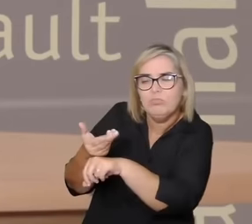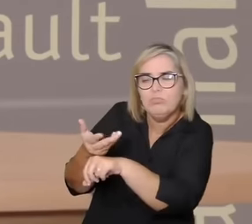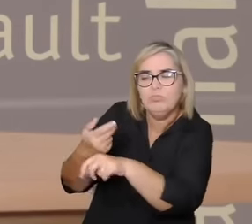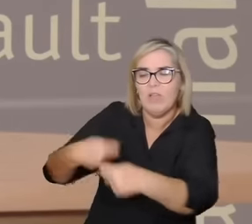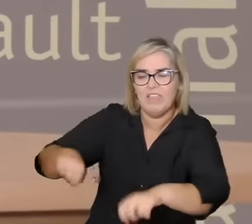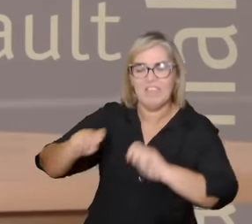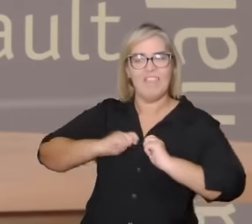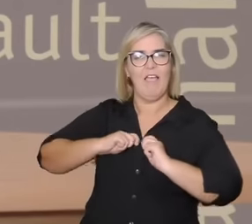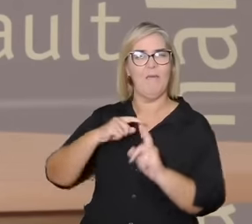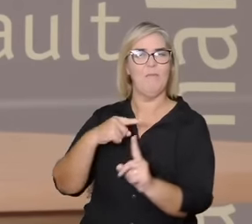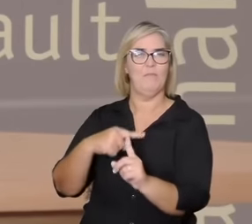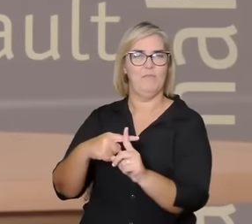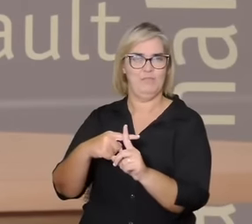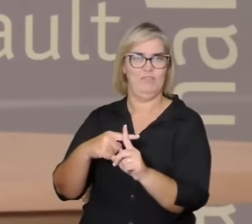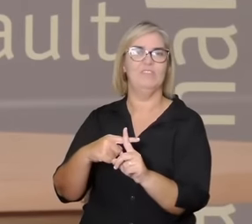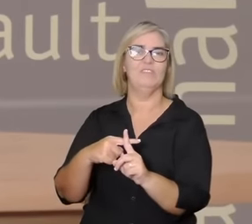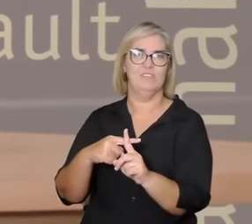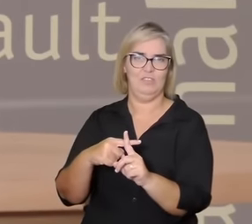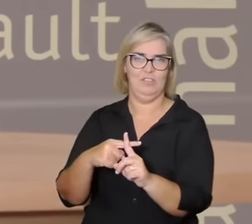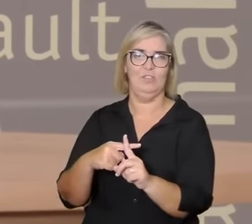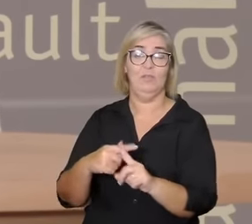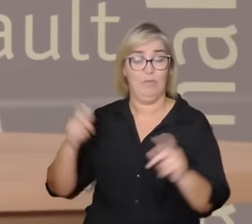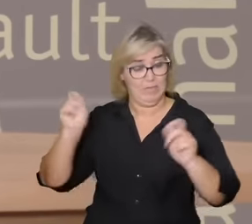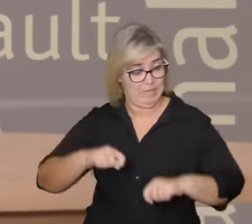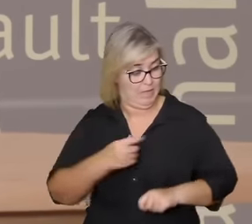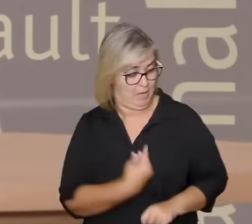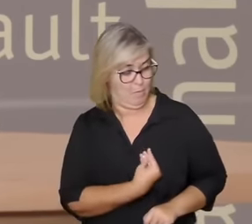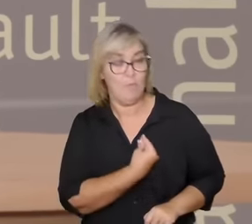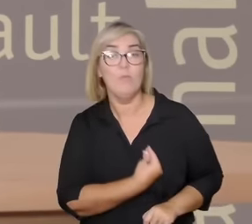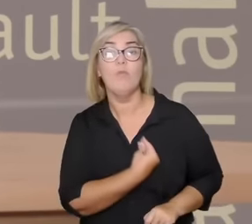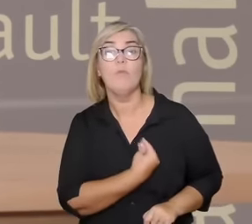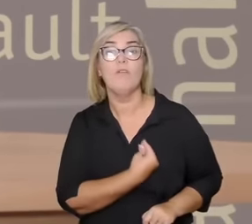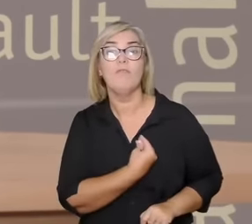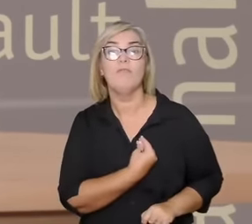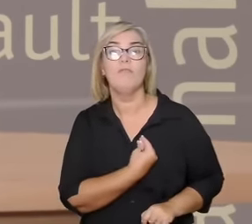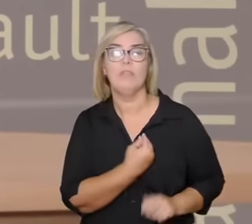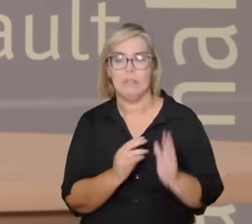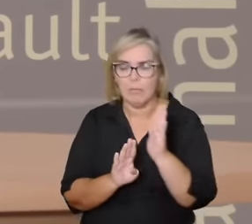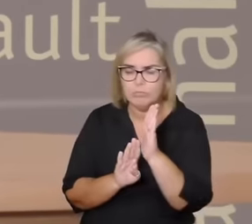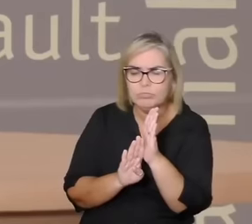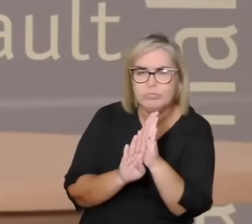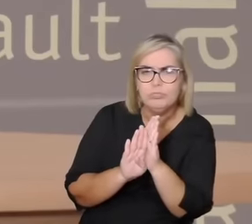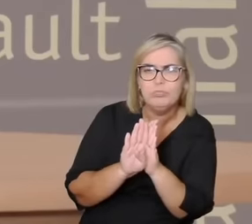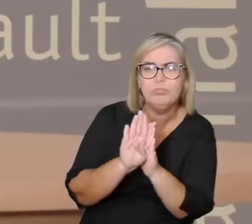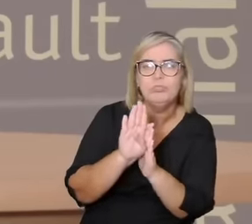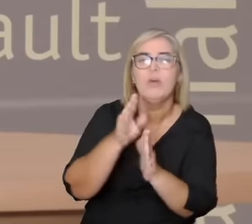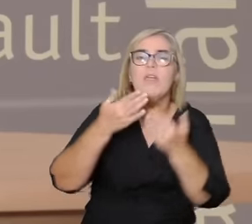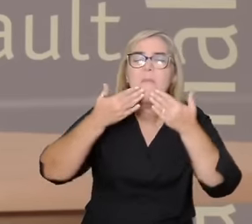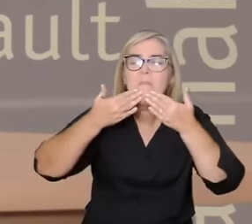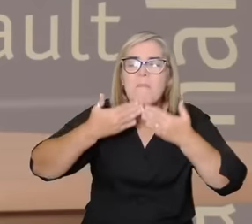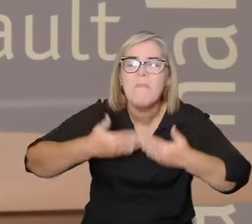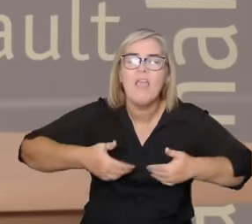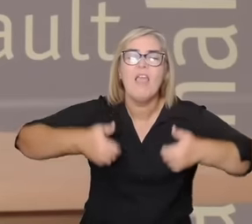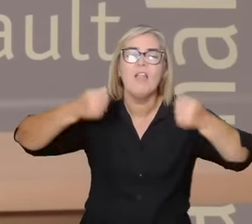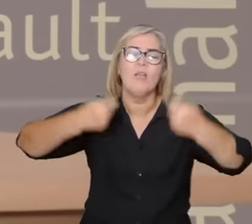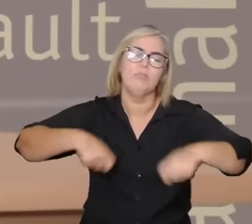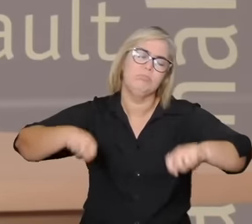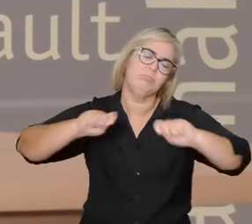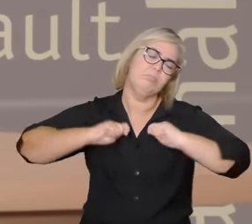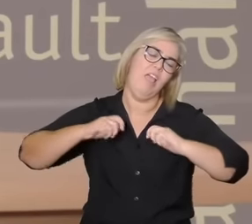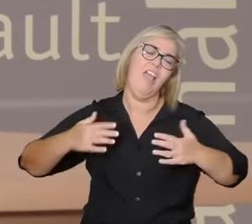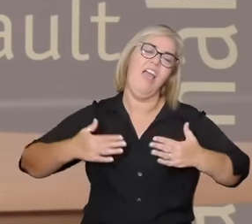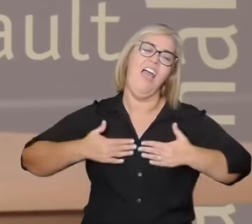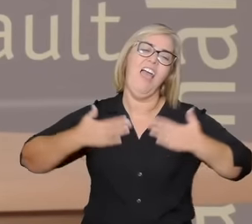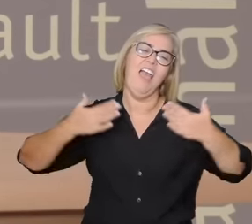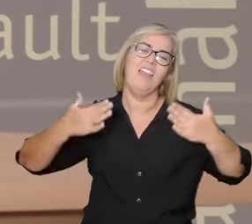possibilidade de reinventar a vida e ser capaz de experimentar alegria mesmo